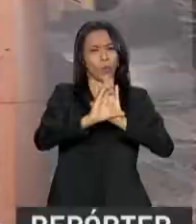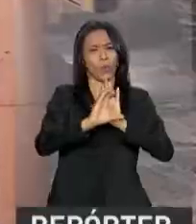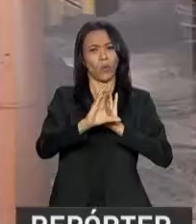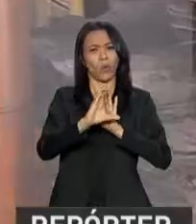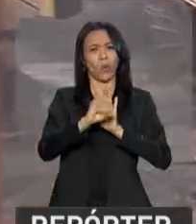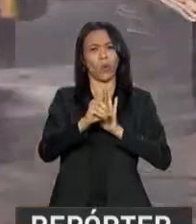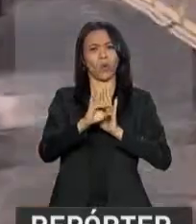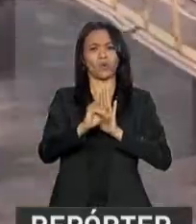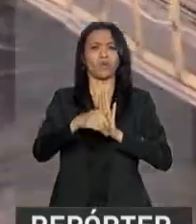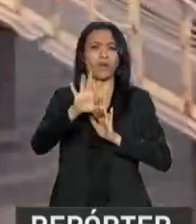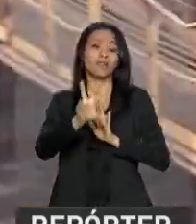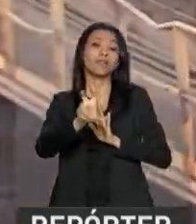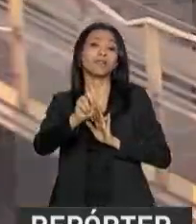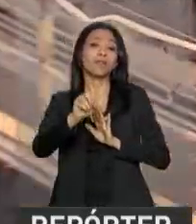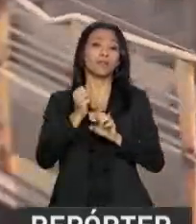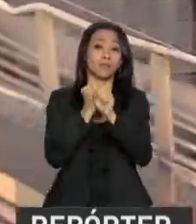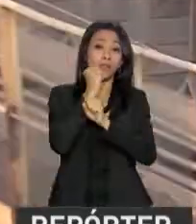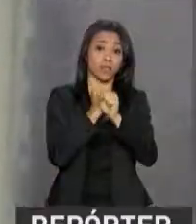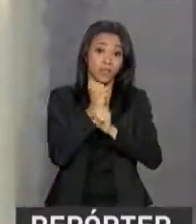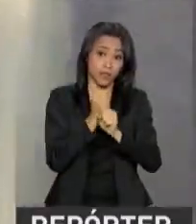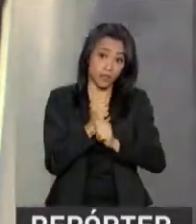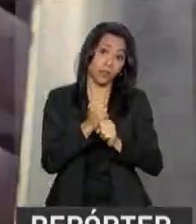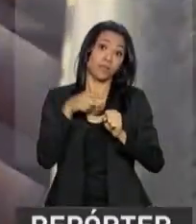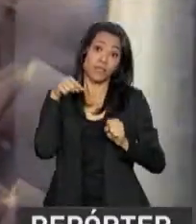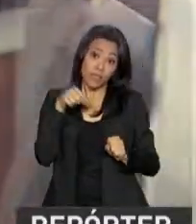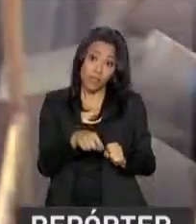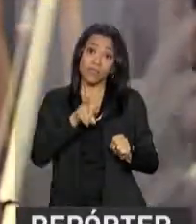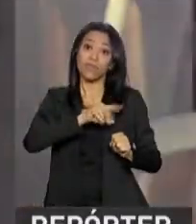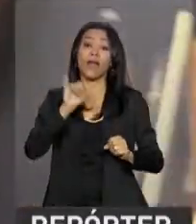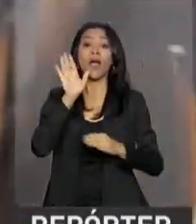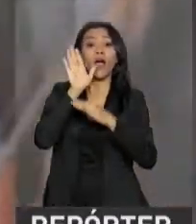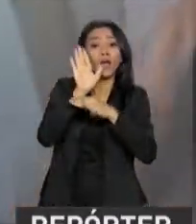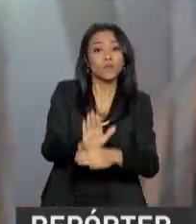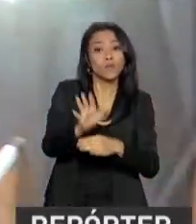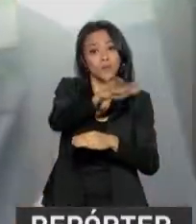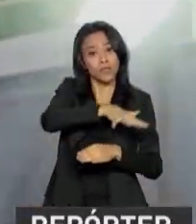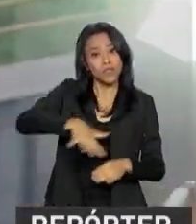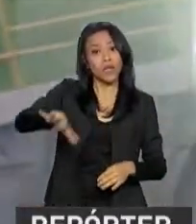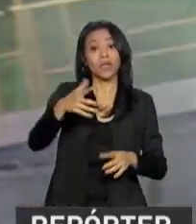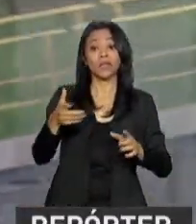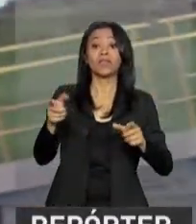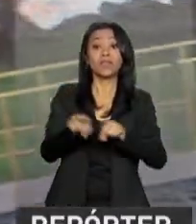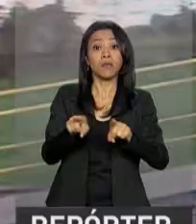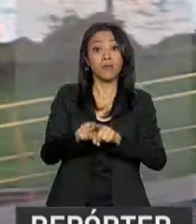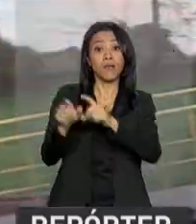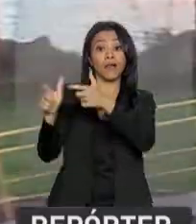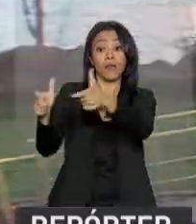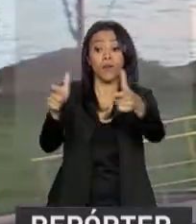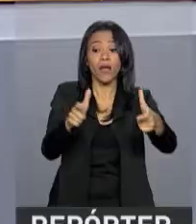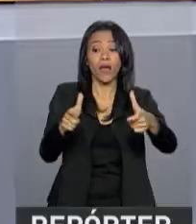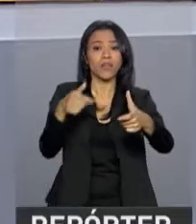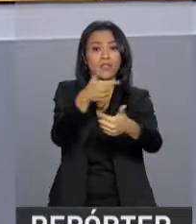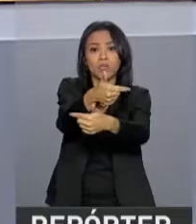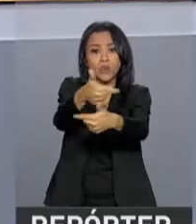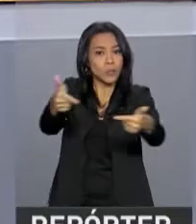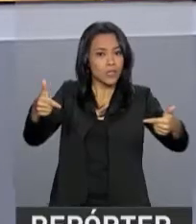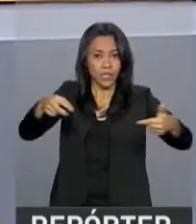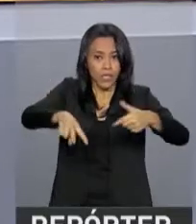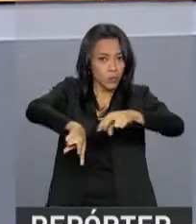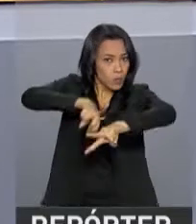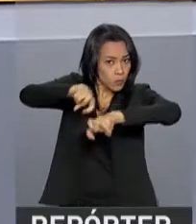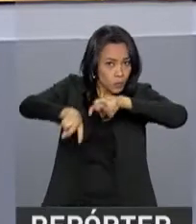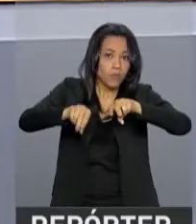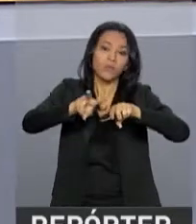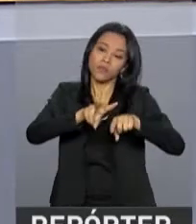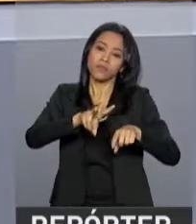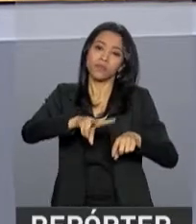e as modernizações devem dar mais agilidade a processos e permitir que áreas ociosas sejam leiloadas. O marco regulatório é